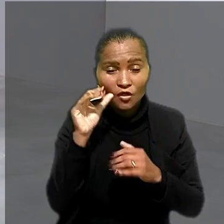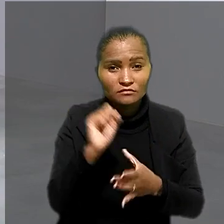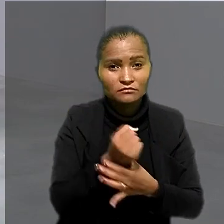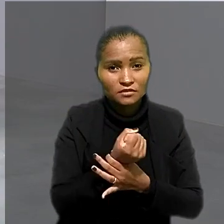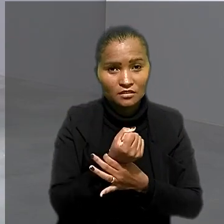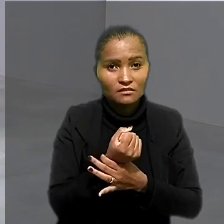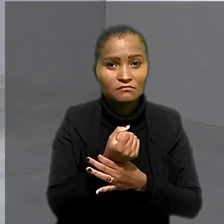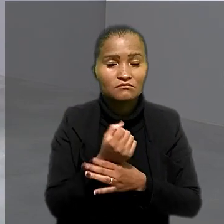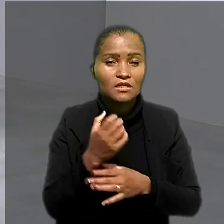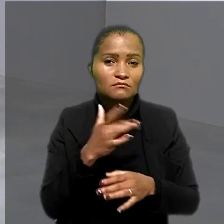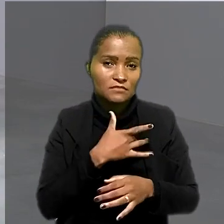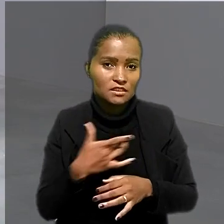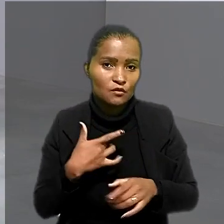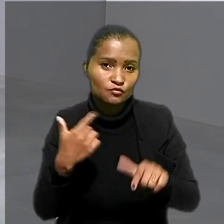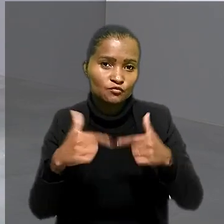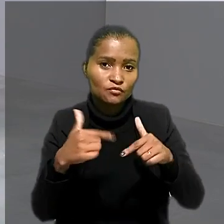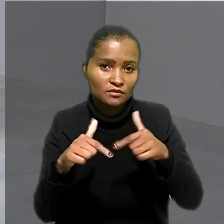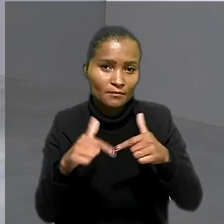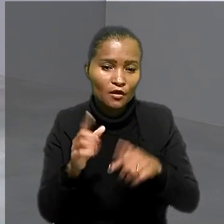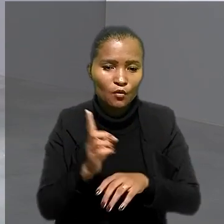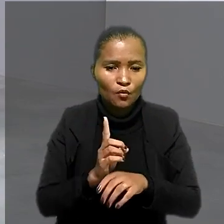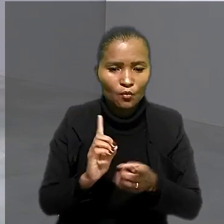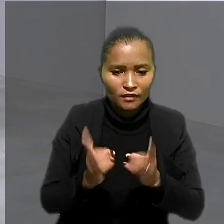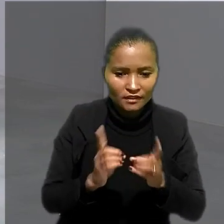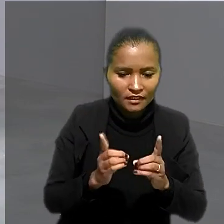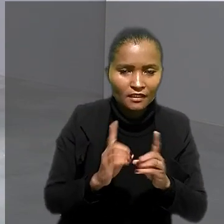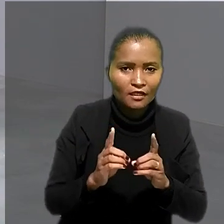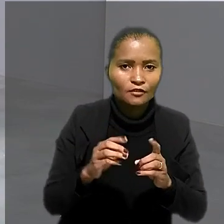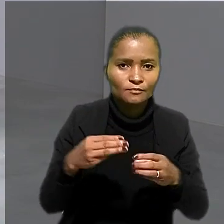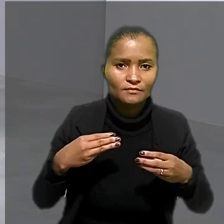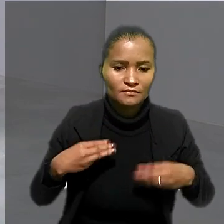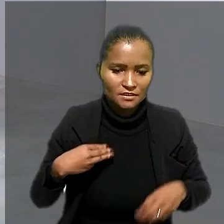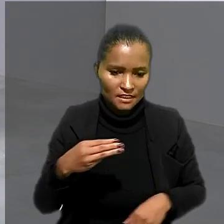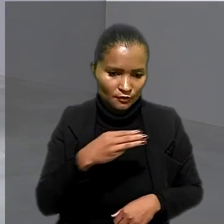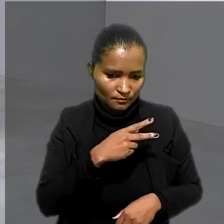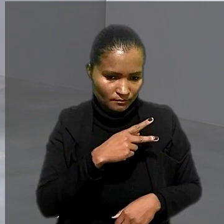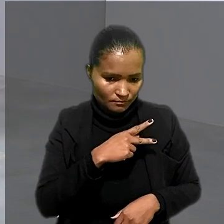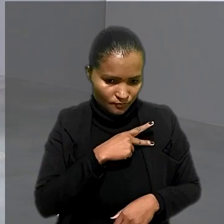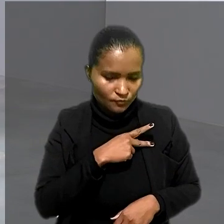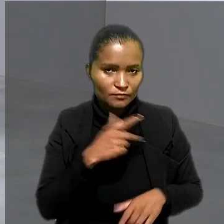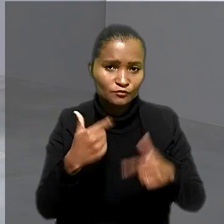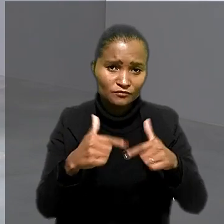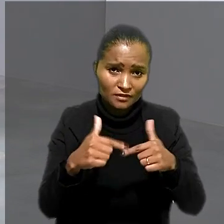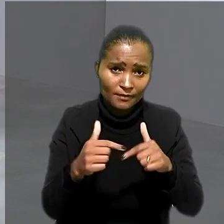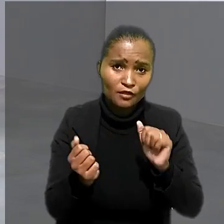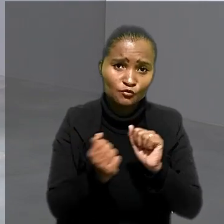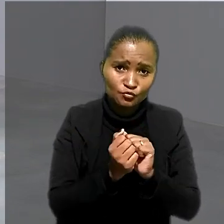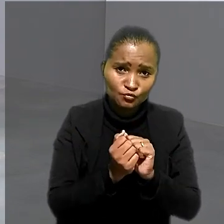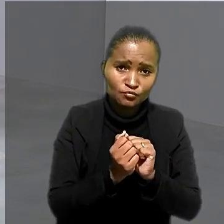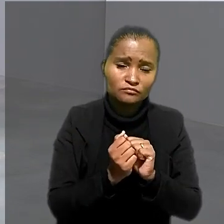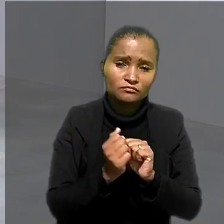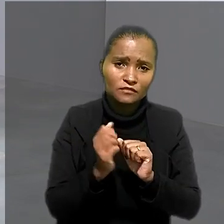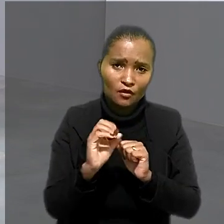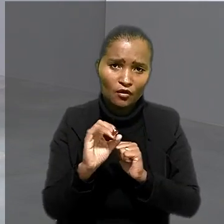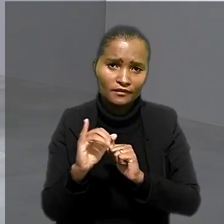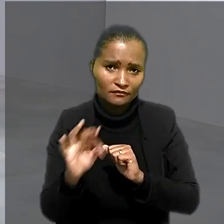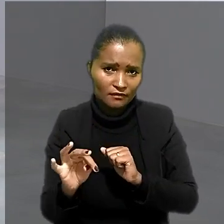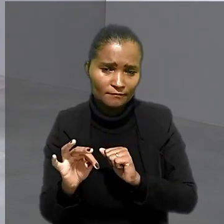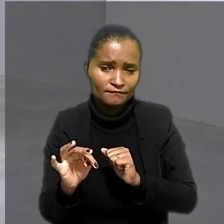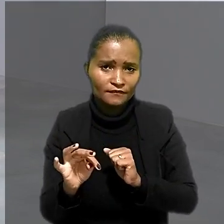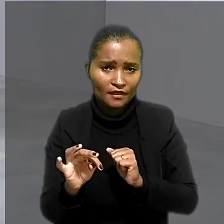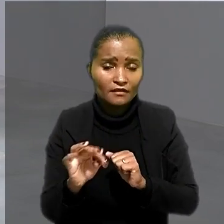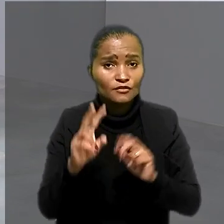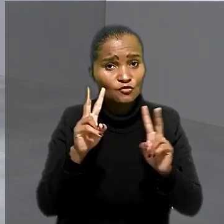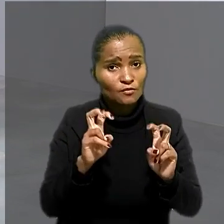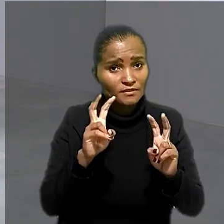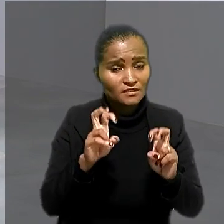de Segurança e Saúde no Trabalho, coordenado pelo Ministério Público do Trabalho, em parceria com a Organização Internacional do Trabalho. E sobre esse